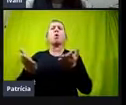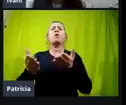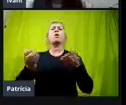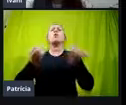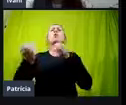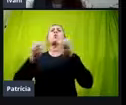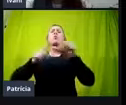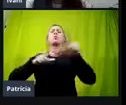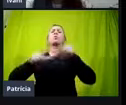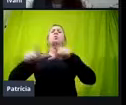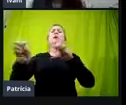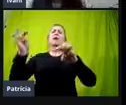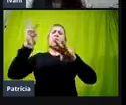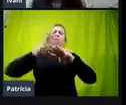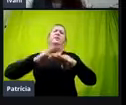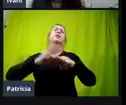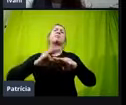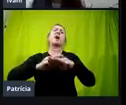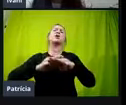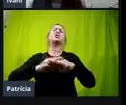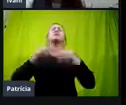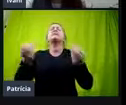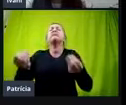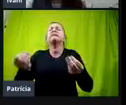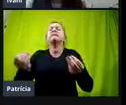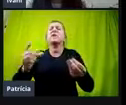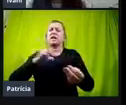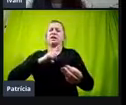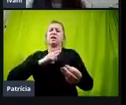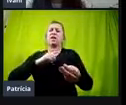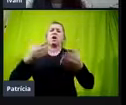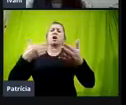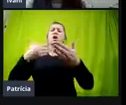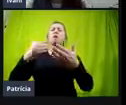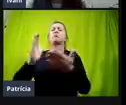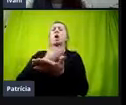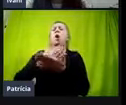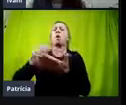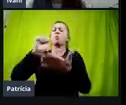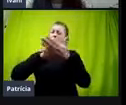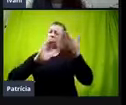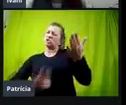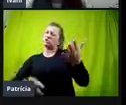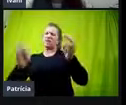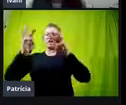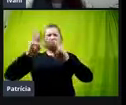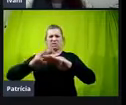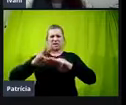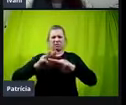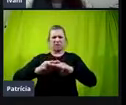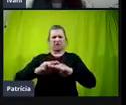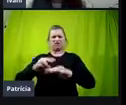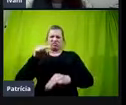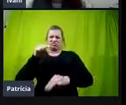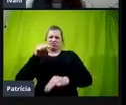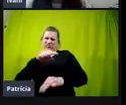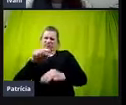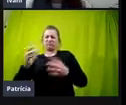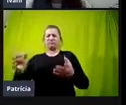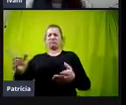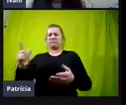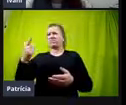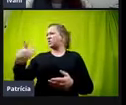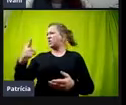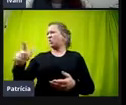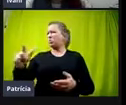a matemática para ele? Tem alguma atividade que a gente pode fazer de matemática? Não tem um